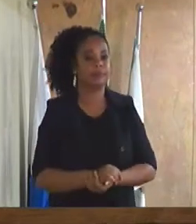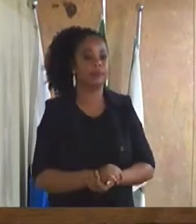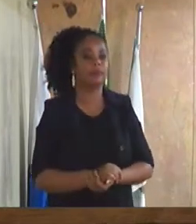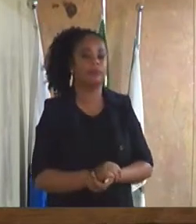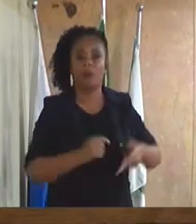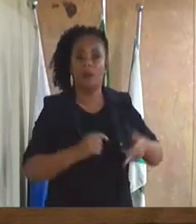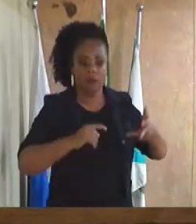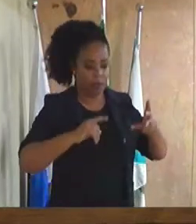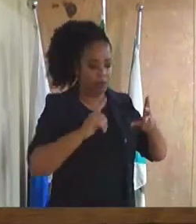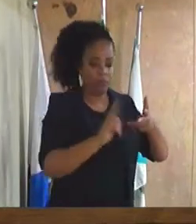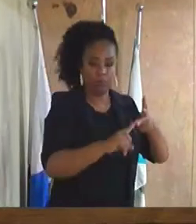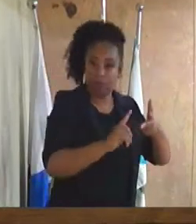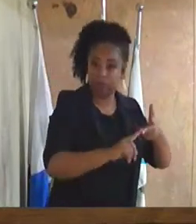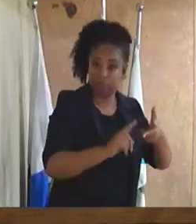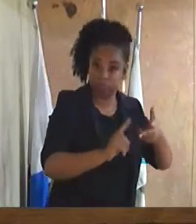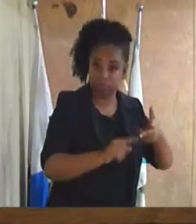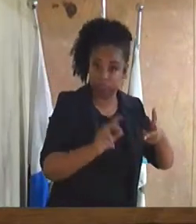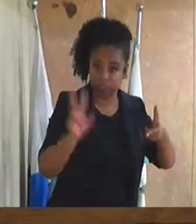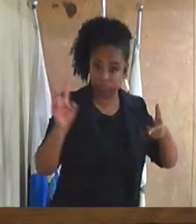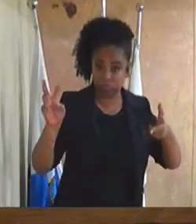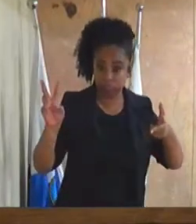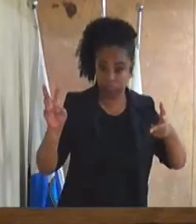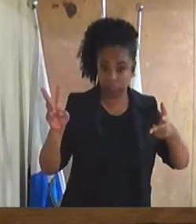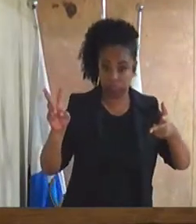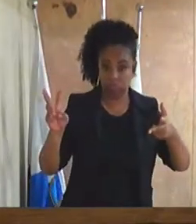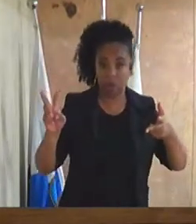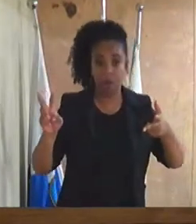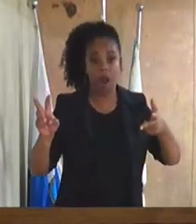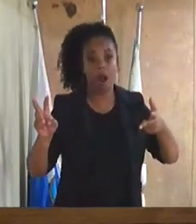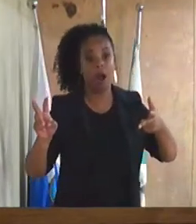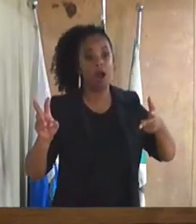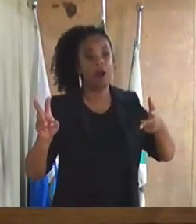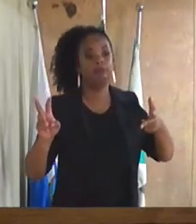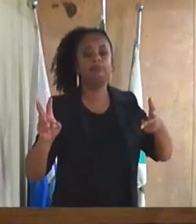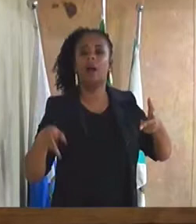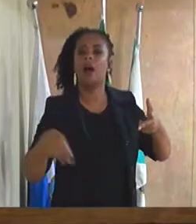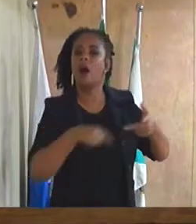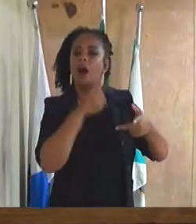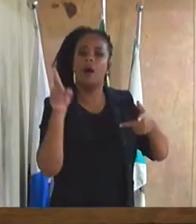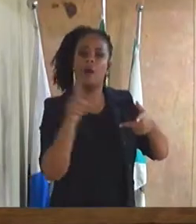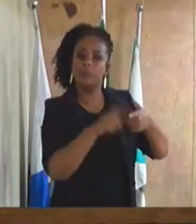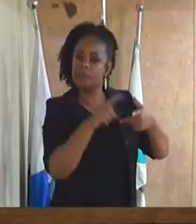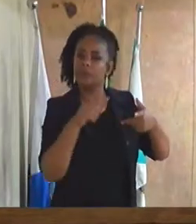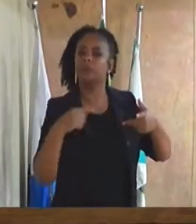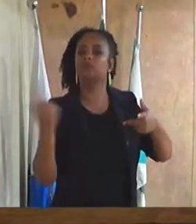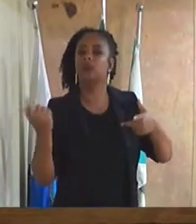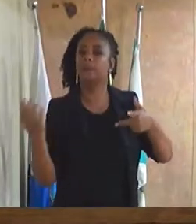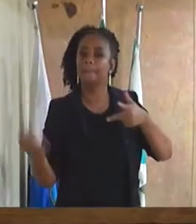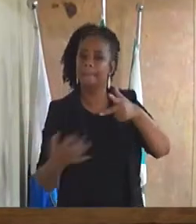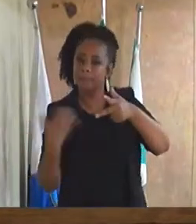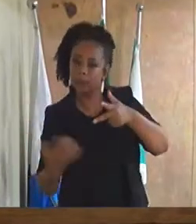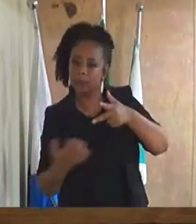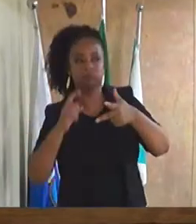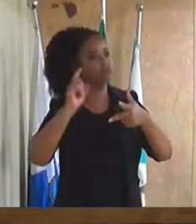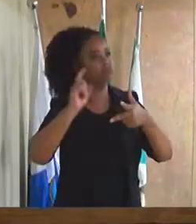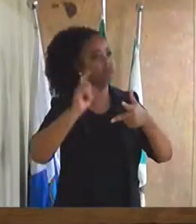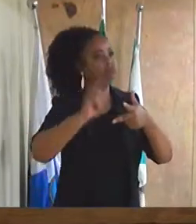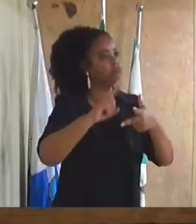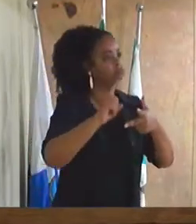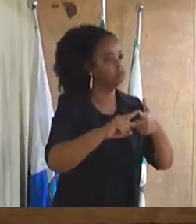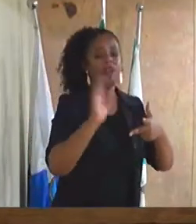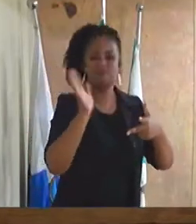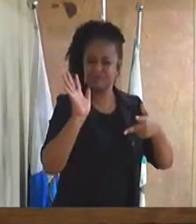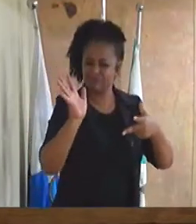Outro assunto aqui é da firma Objetiva. Objetiva! Eu já vim aqui